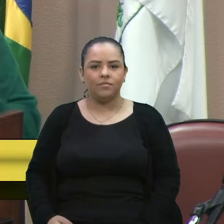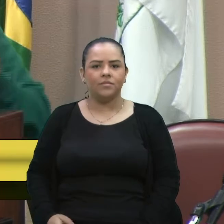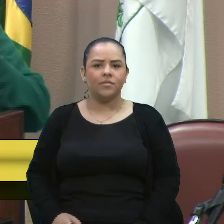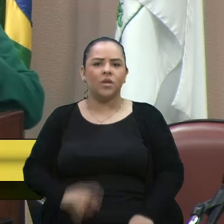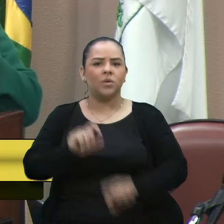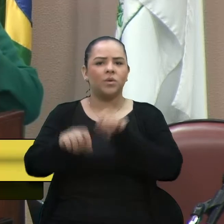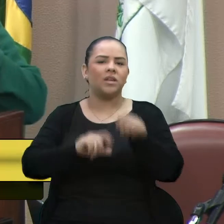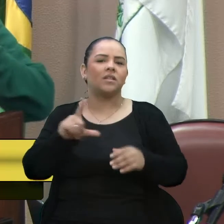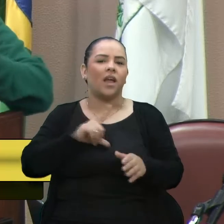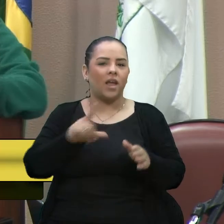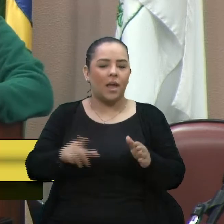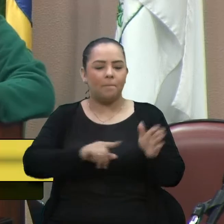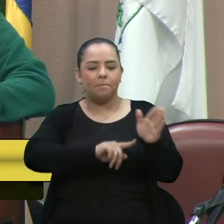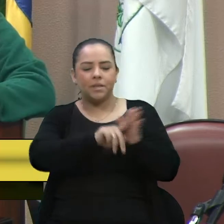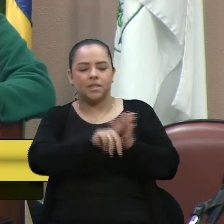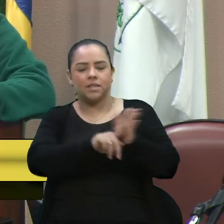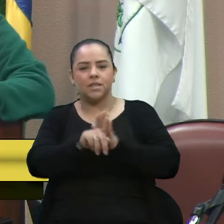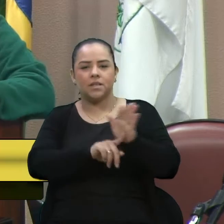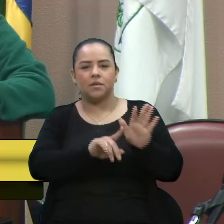projeto Mão Amiga,